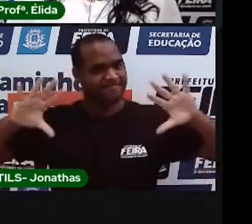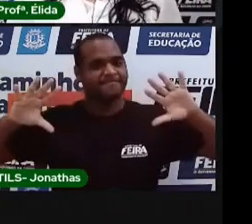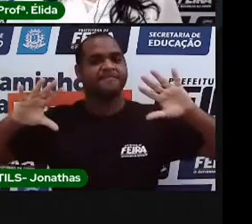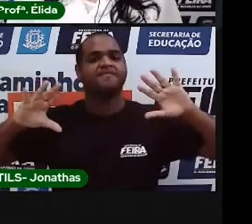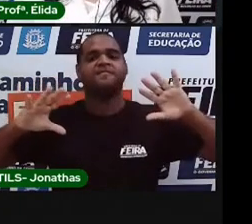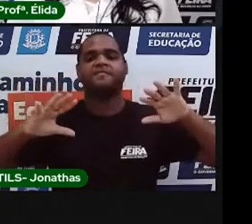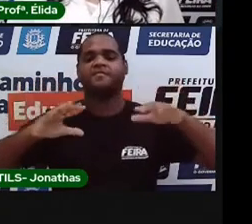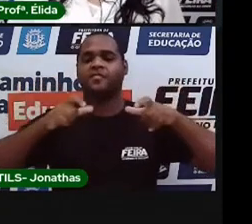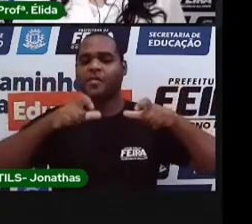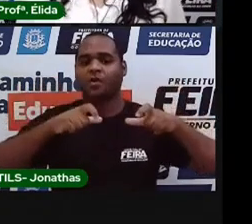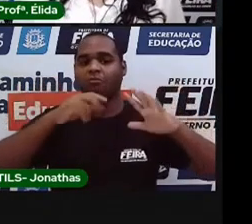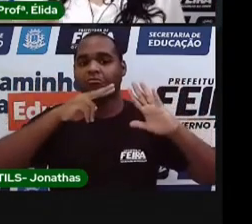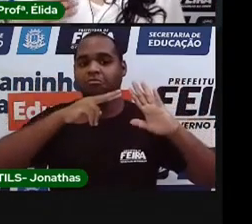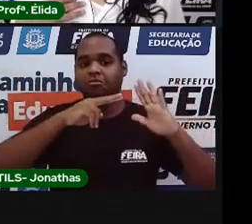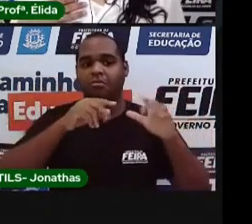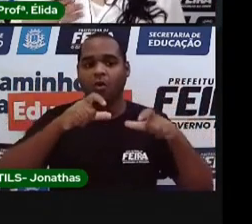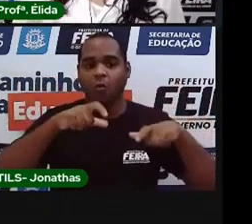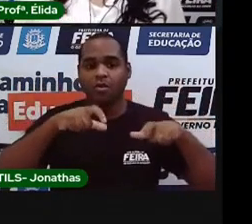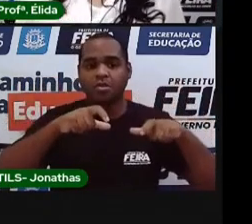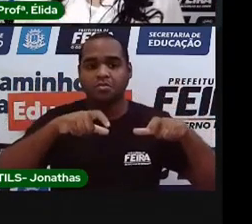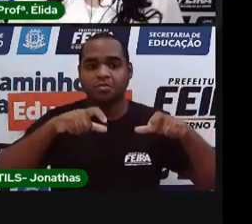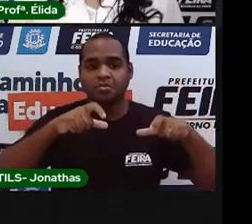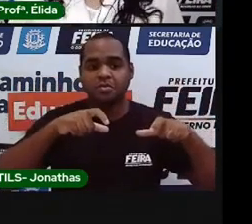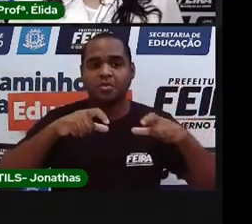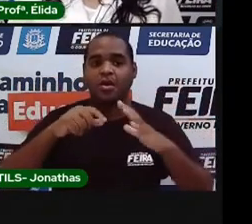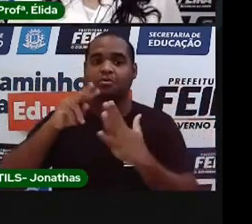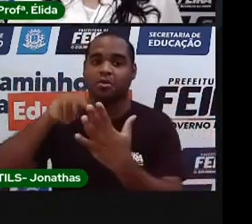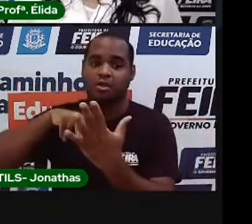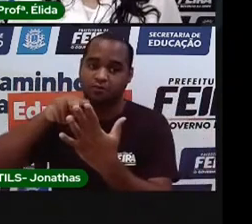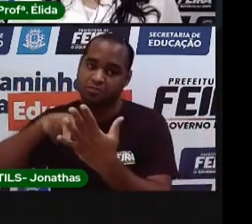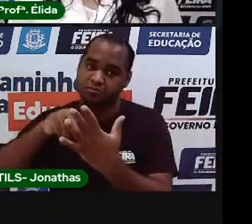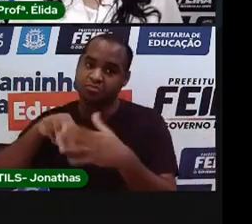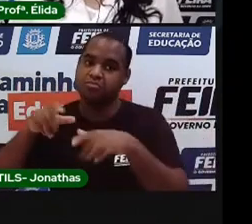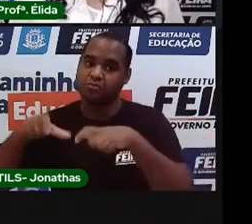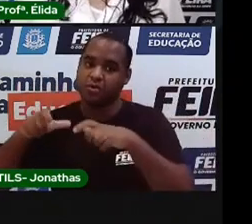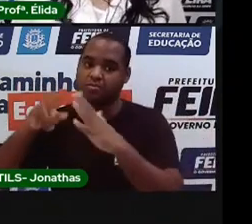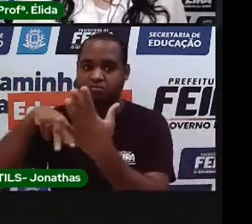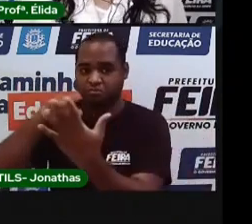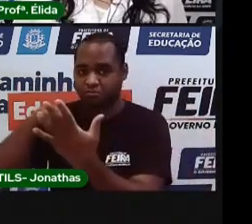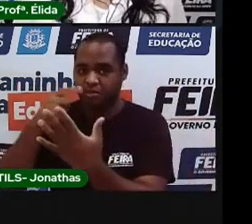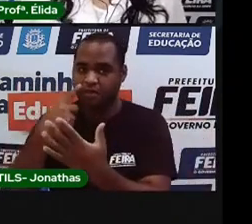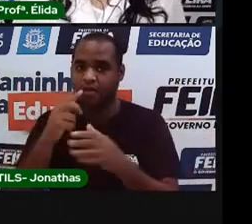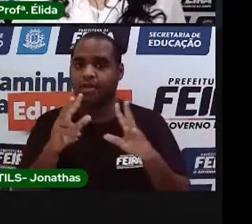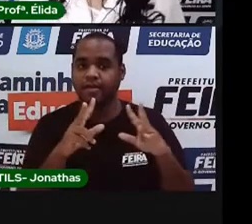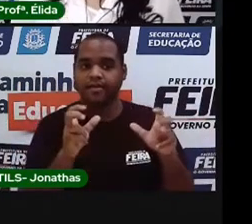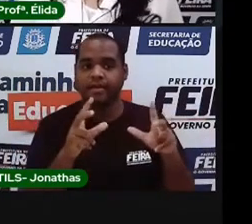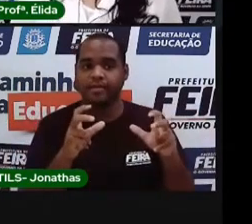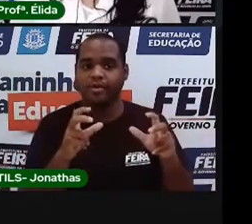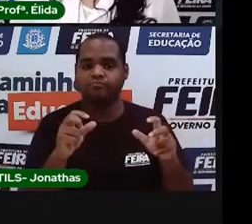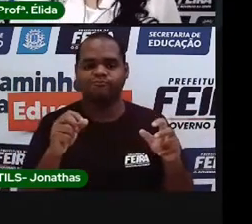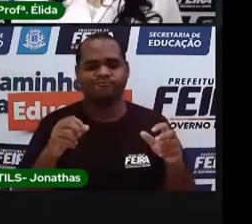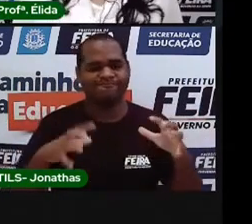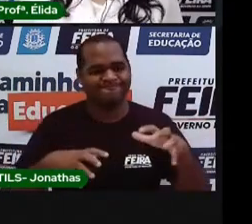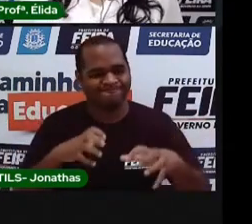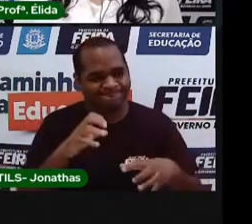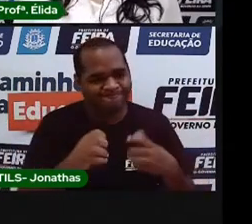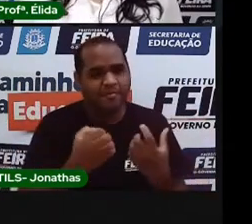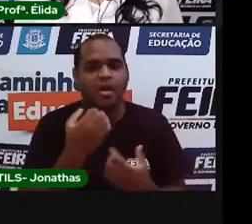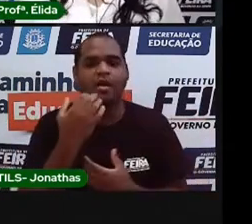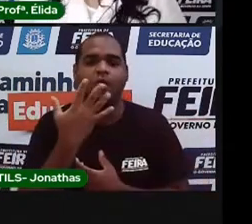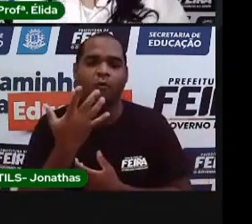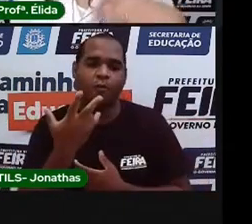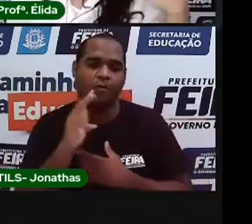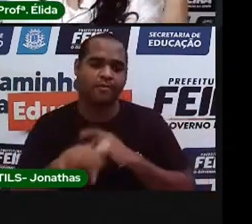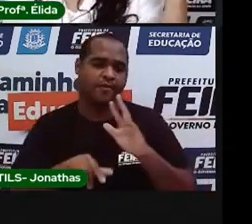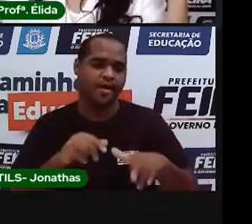Onde eu li, a Proélida leu no livro. O título, o monstrinho de todas